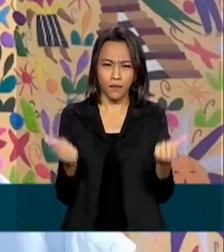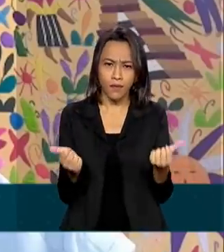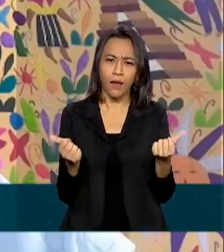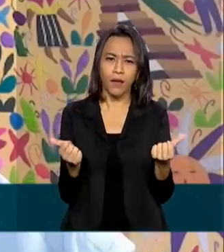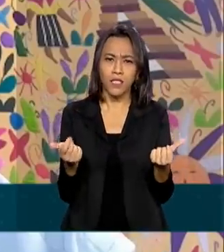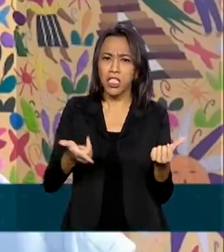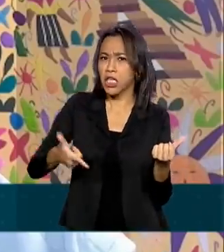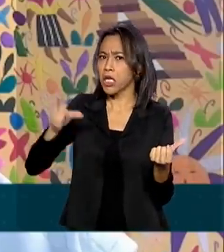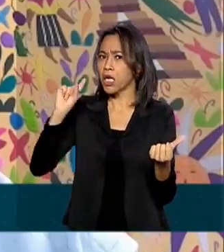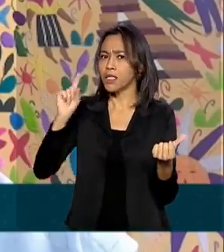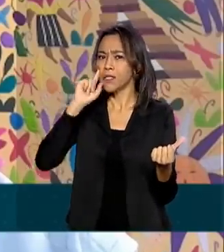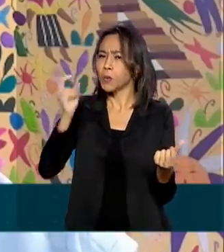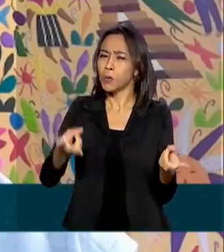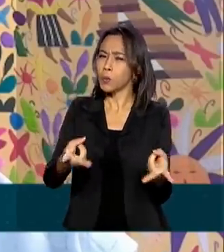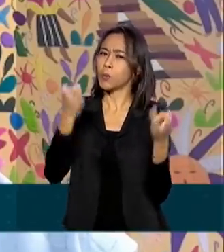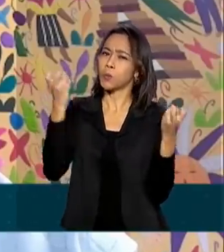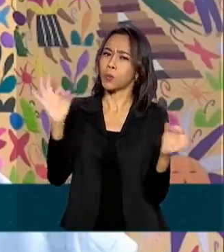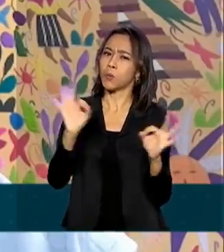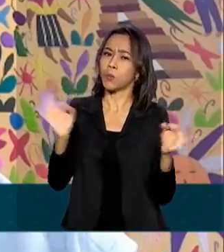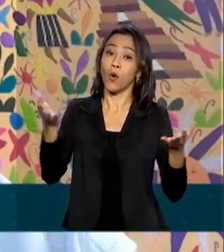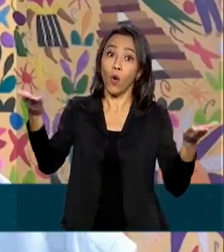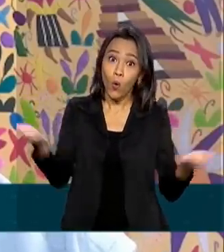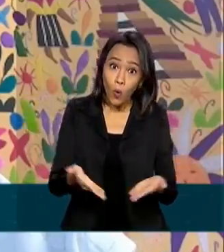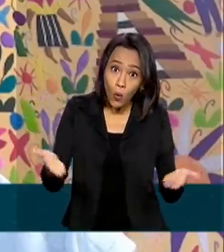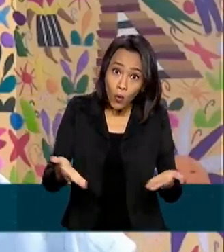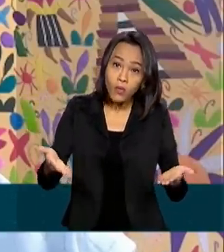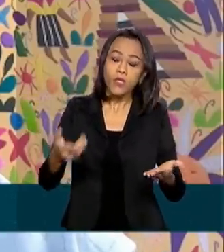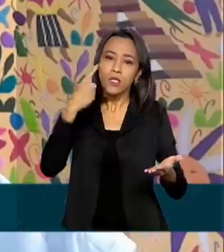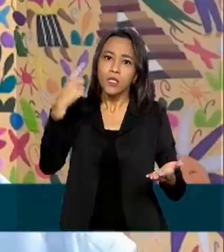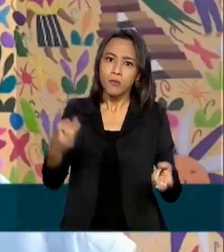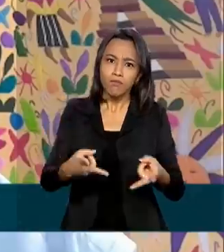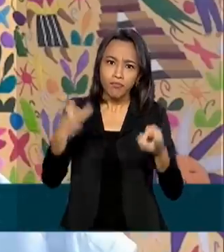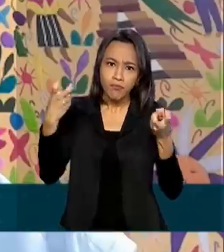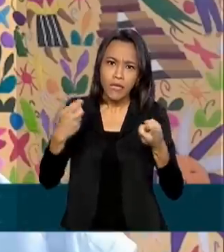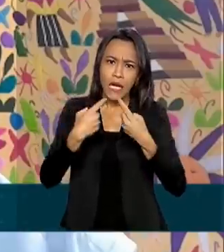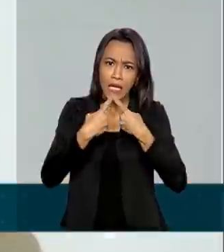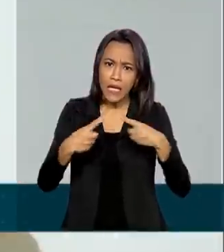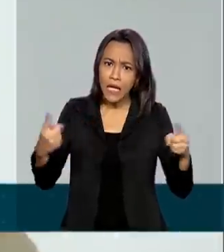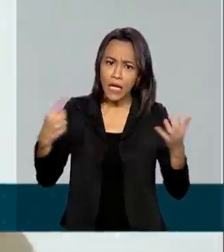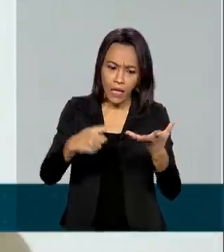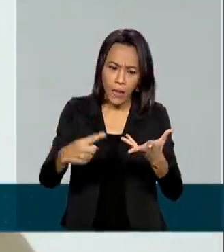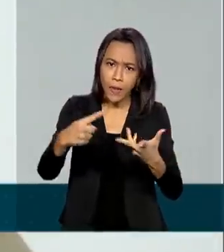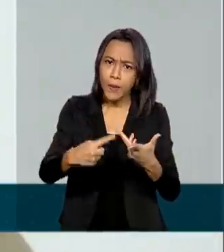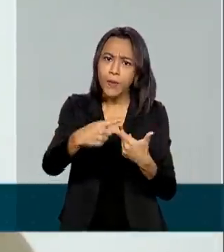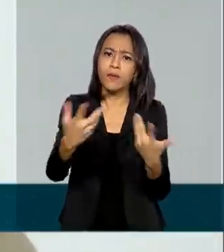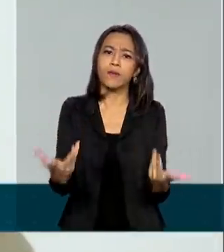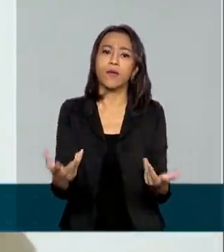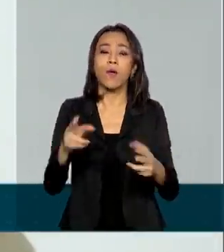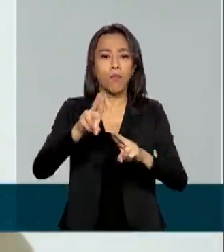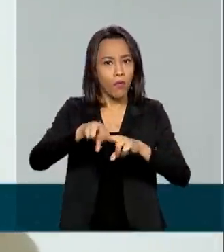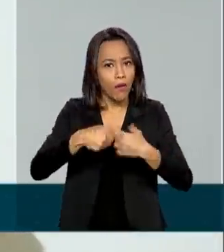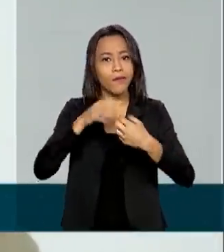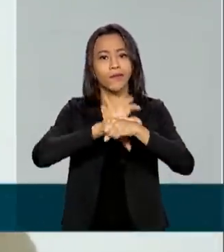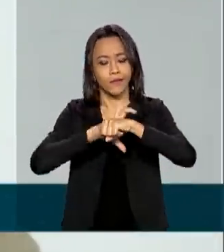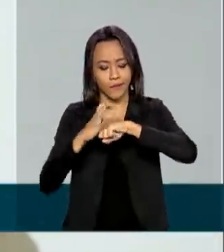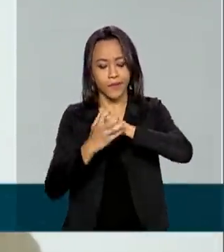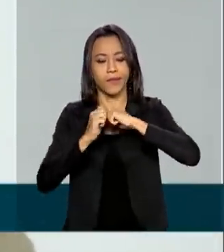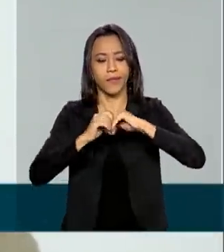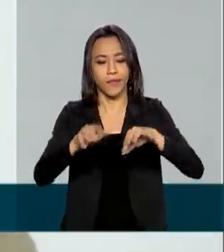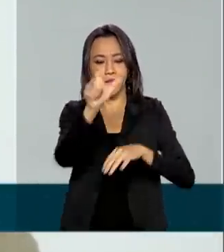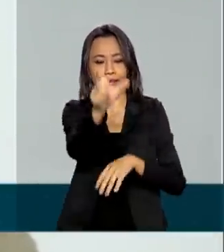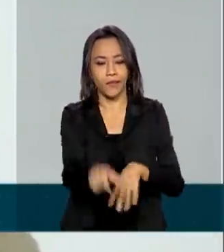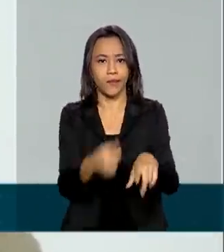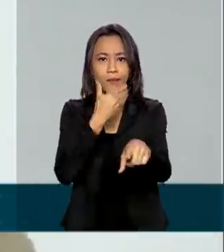despercebidos, passassem de fato a incomodar o consumidor. Por causa da pandemia, Milton